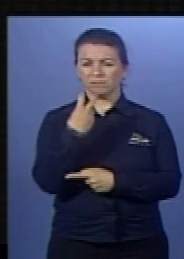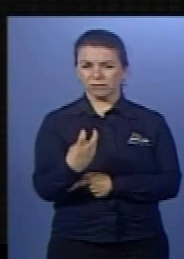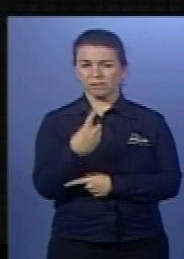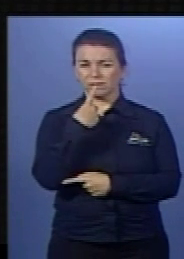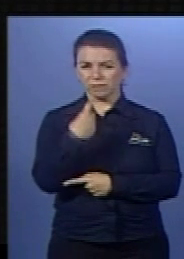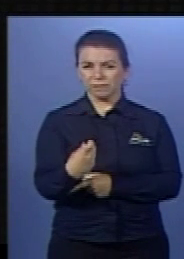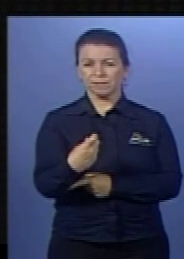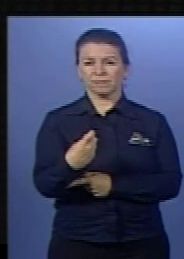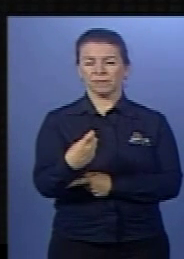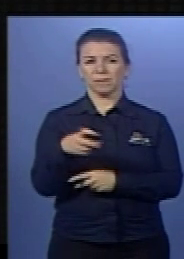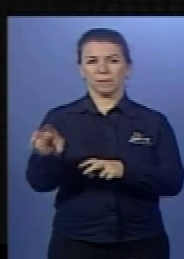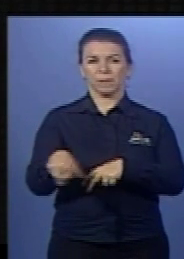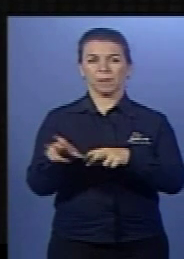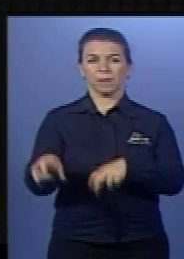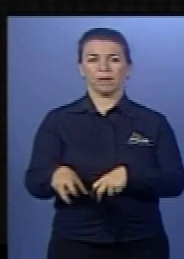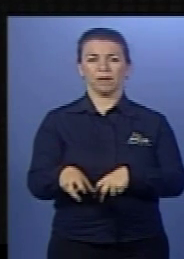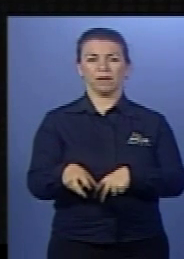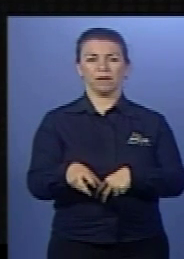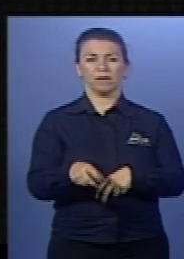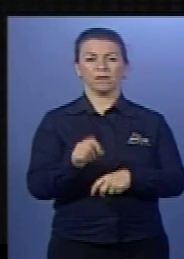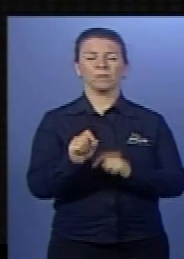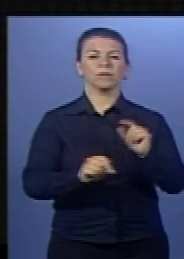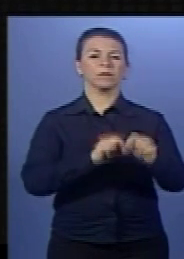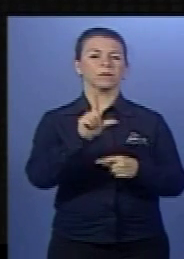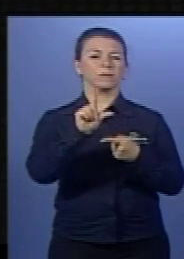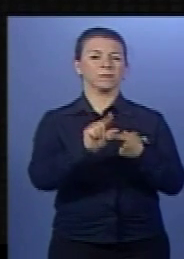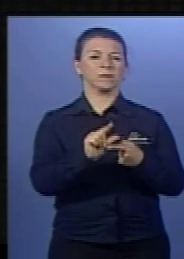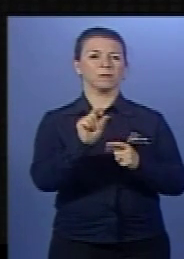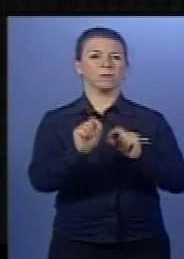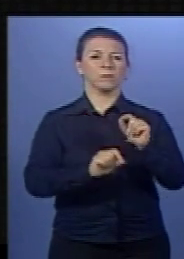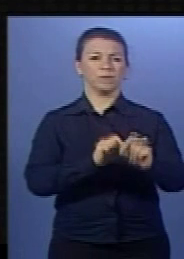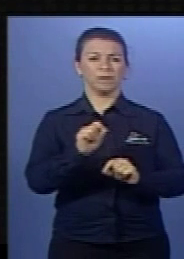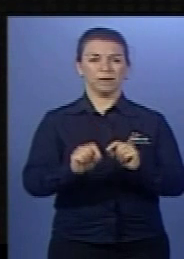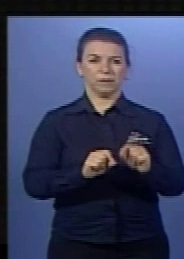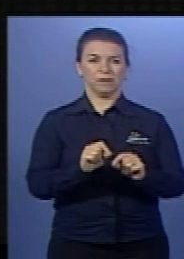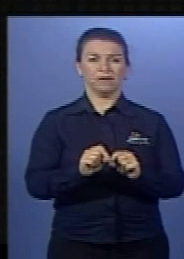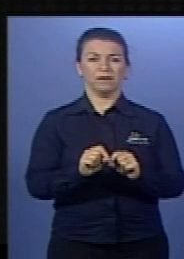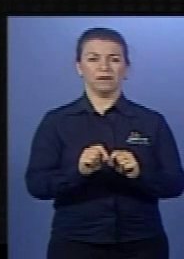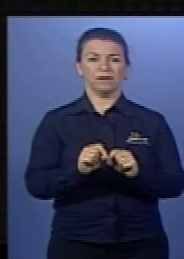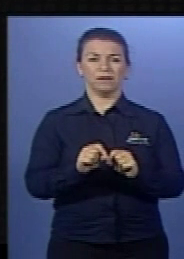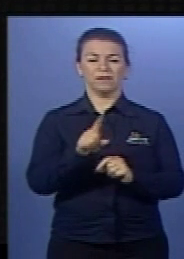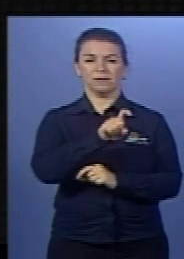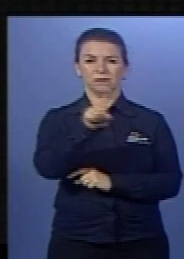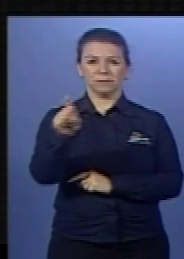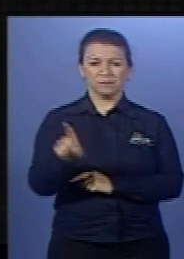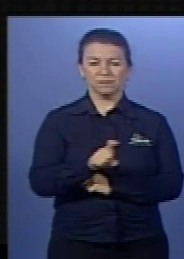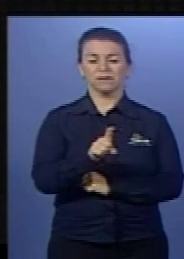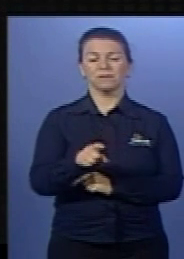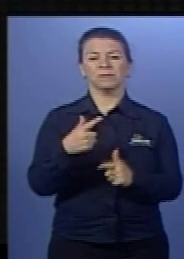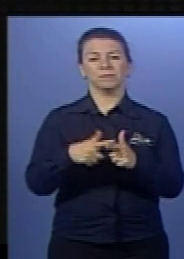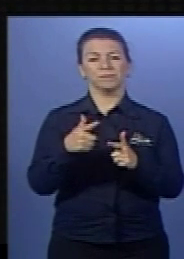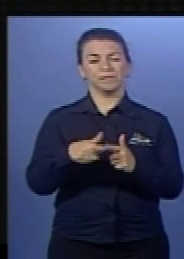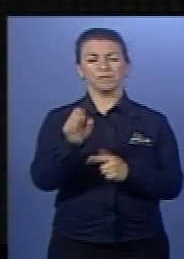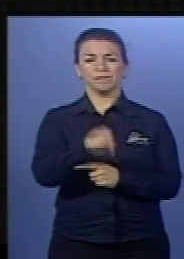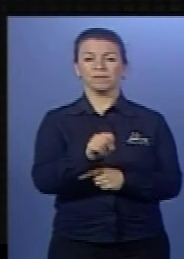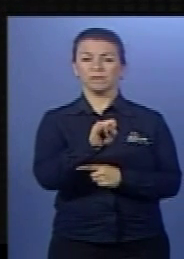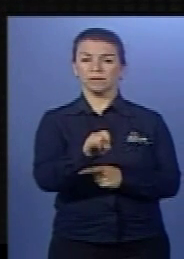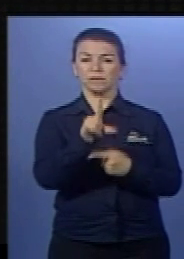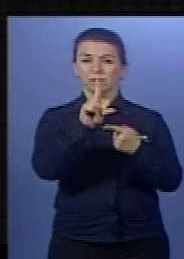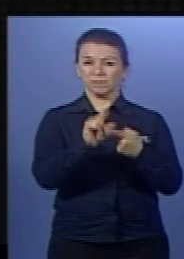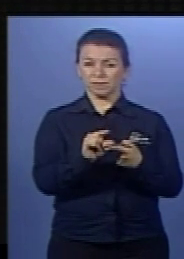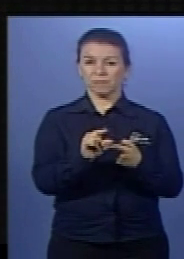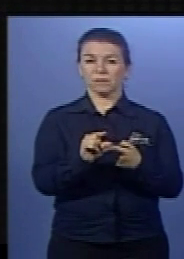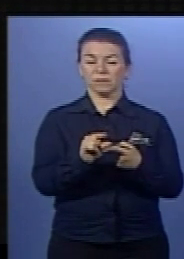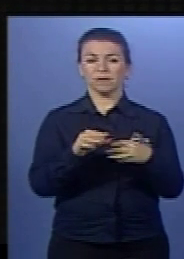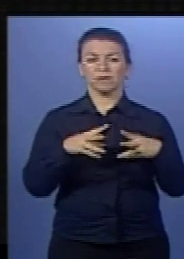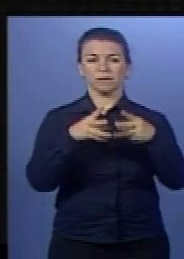Então, veja o quê? Diminui o quê? A aplicação de inseticidas tóxicos. E com a diminuição da